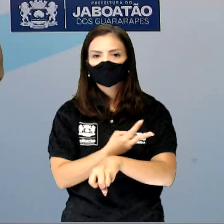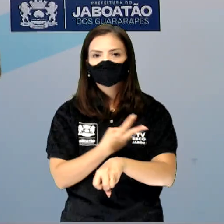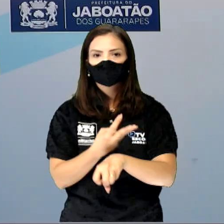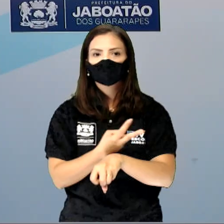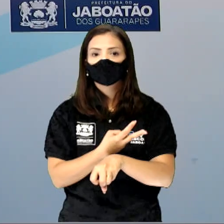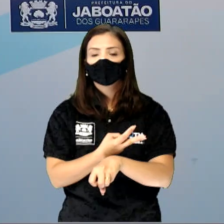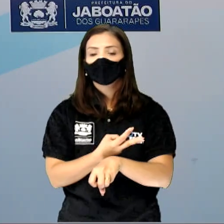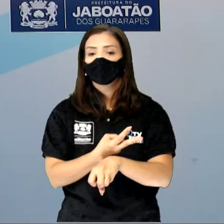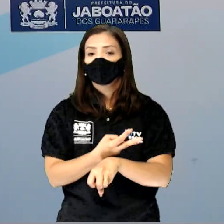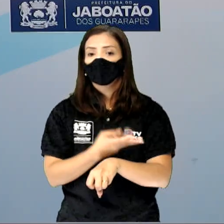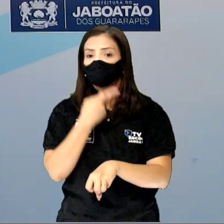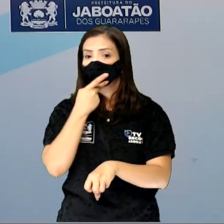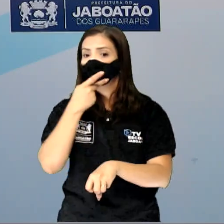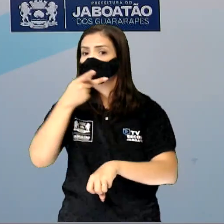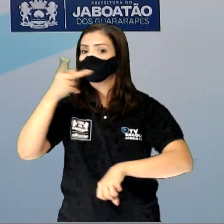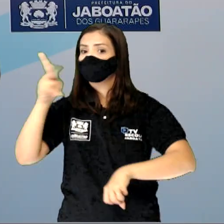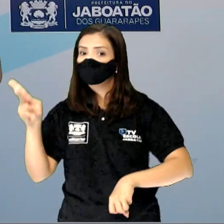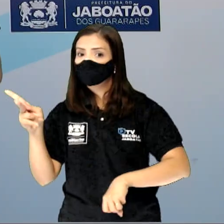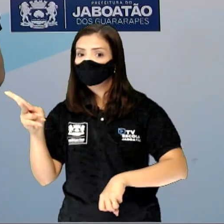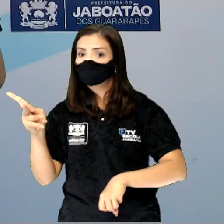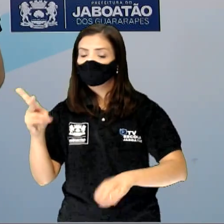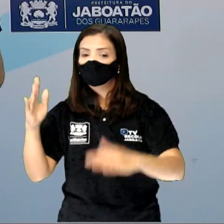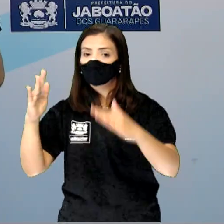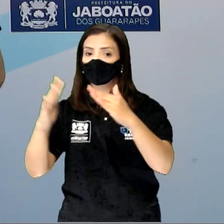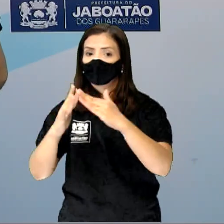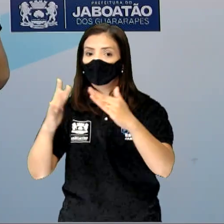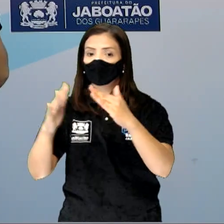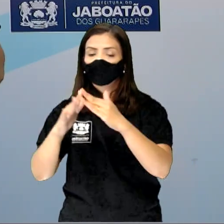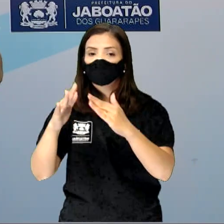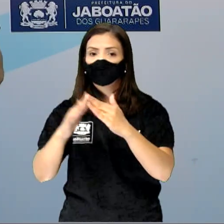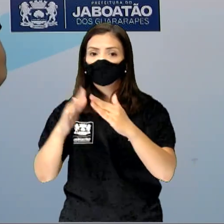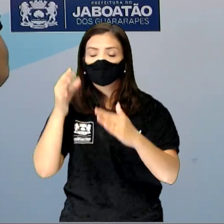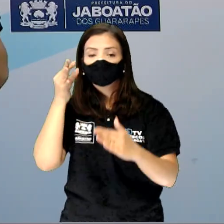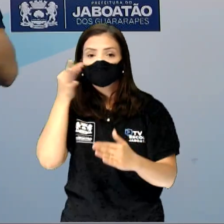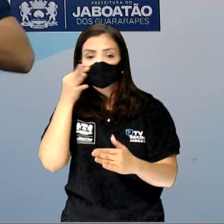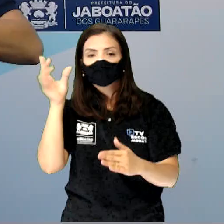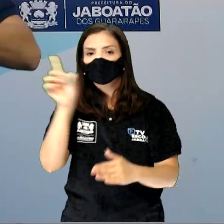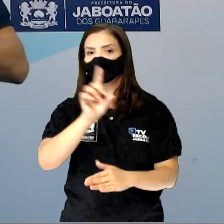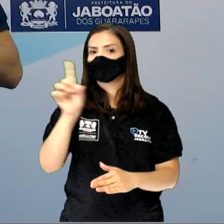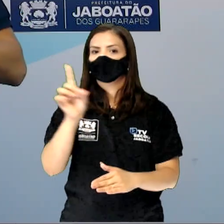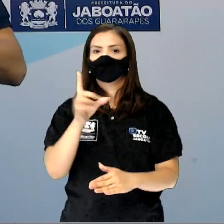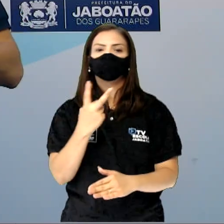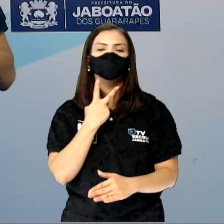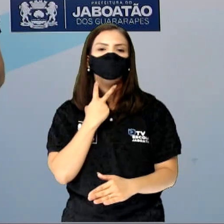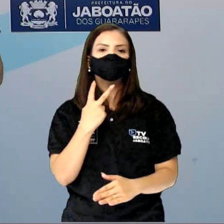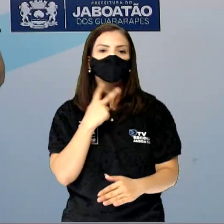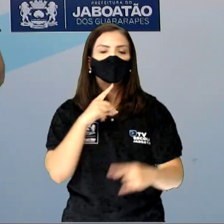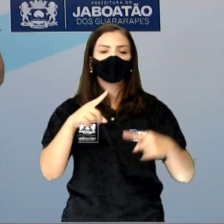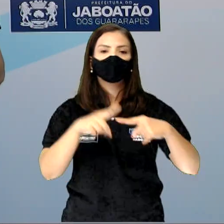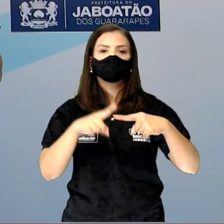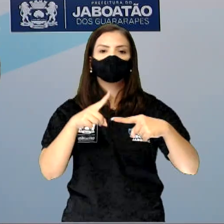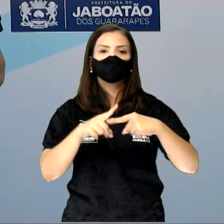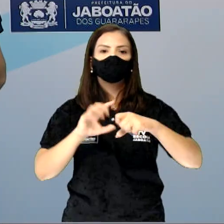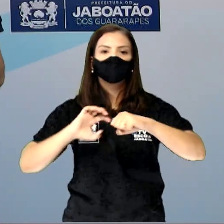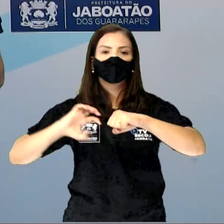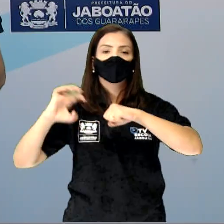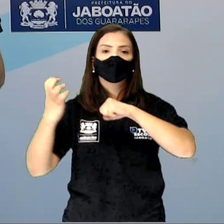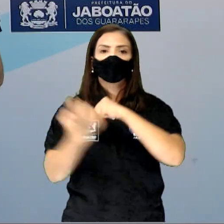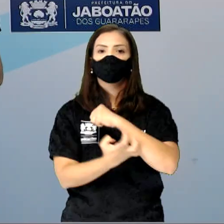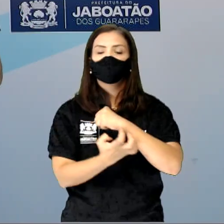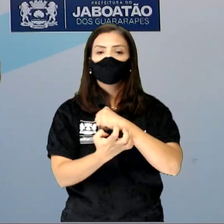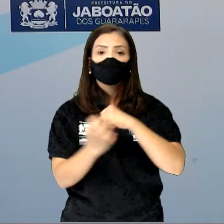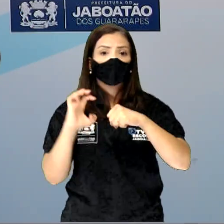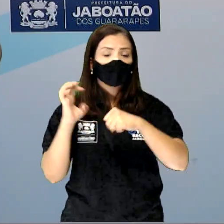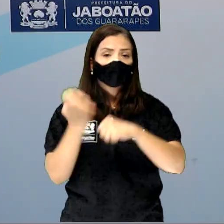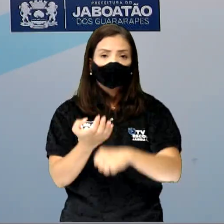em contexto pandêmico ainda. Gente, isso é muito importante. Vejam bem. A gente ainda está dentro de uma pandemia. A pandemia não acabou.